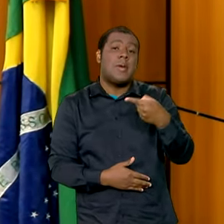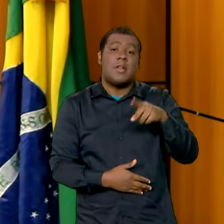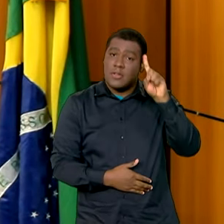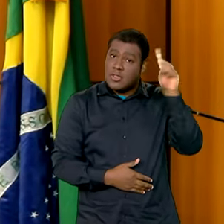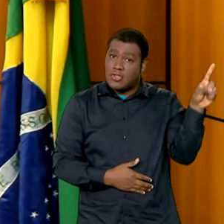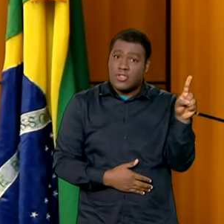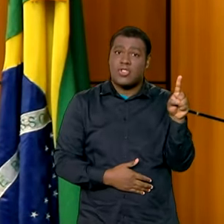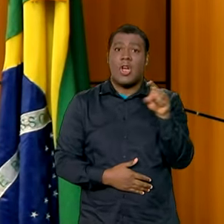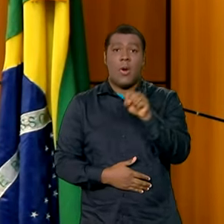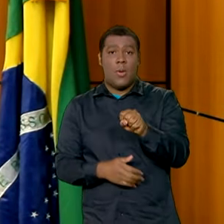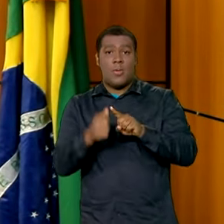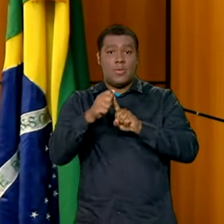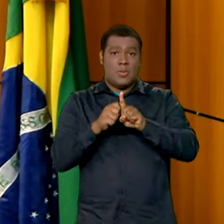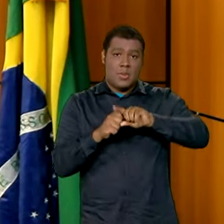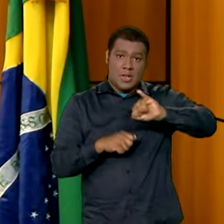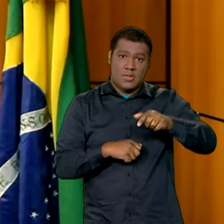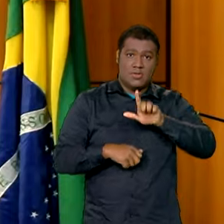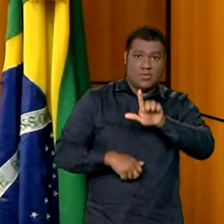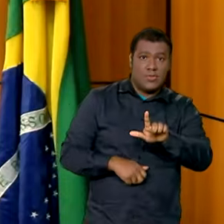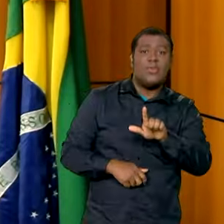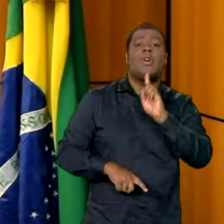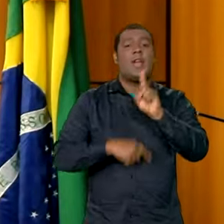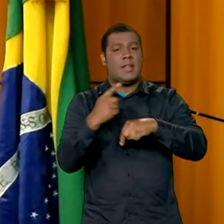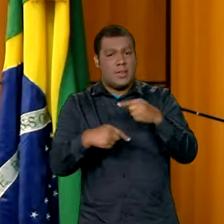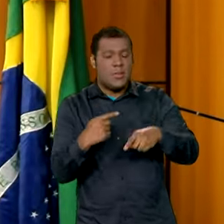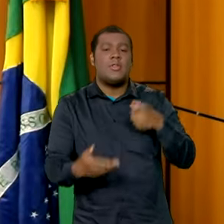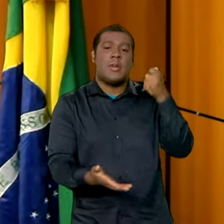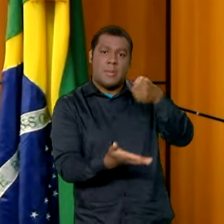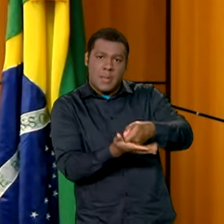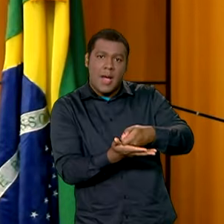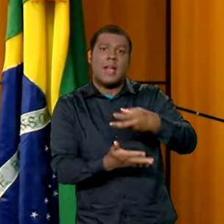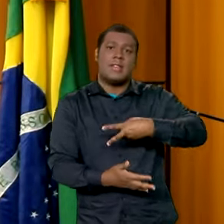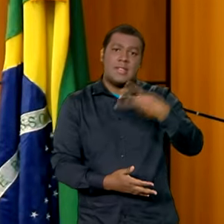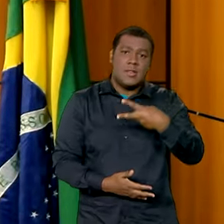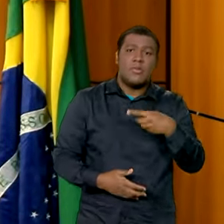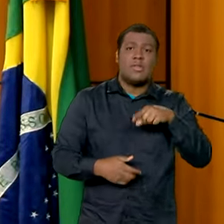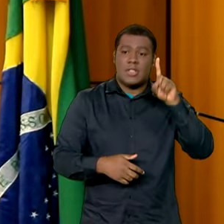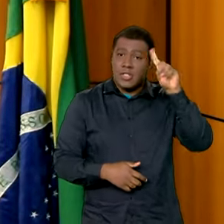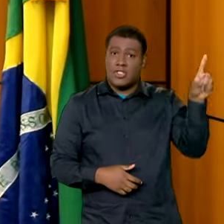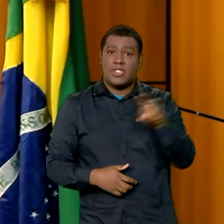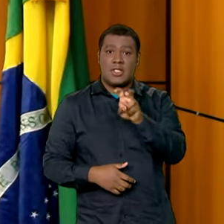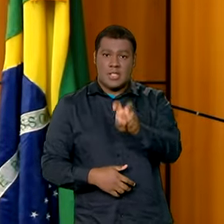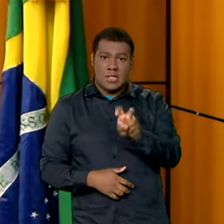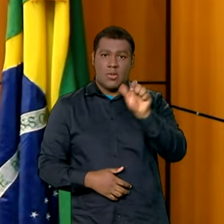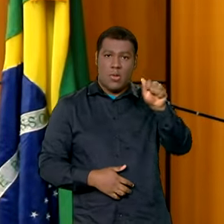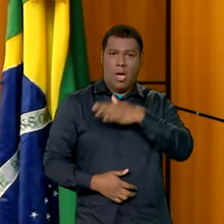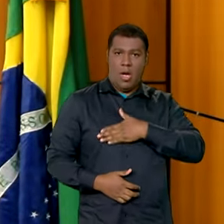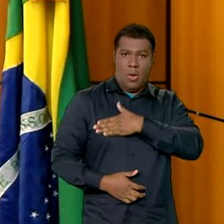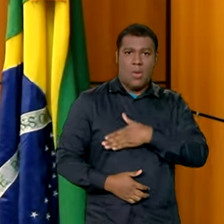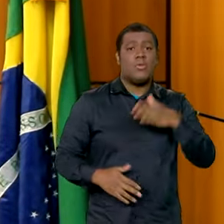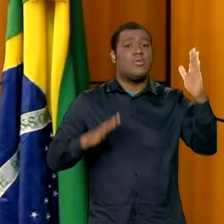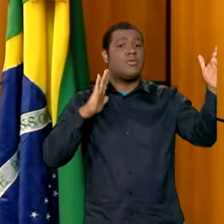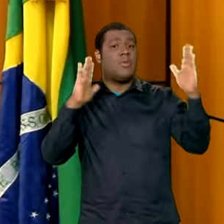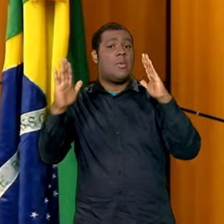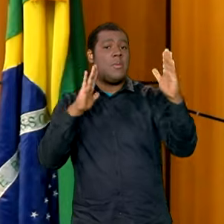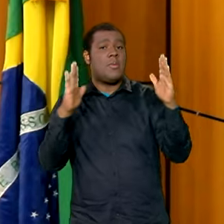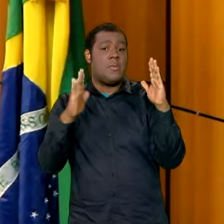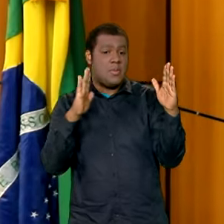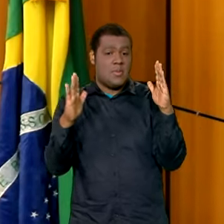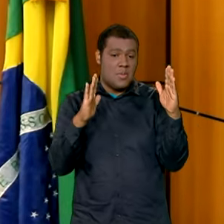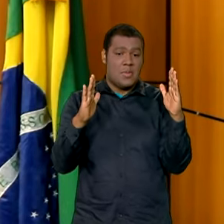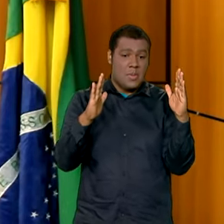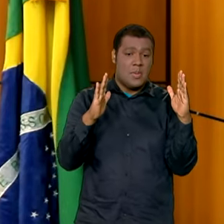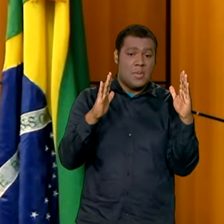parcela no dia 5 de agosto. A adesão será o prazo de 20 a 26 de junho, então